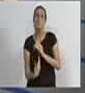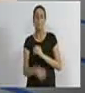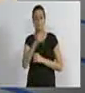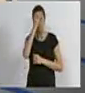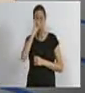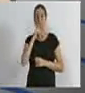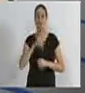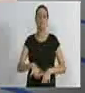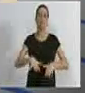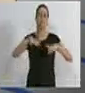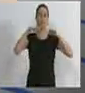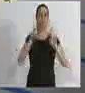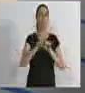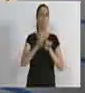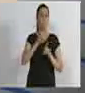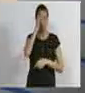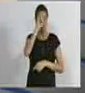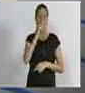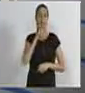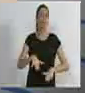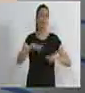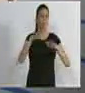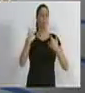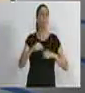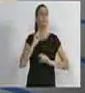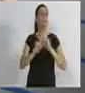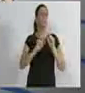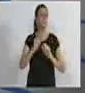para evitar os alagamentos, o cuidado com o lixo é fundamental.